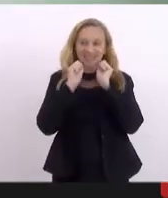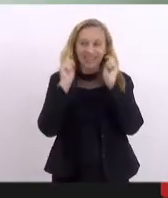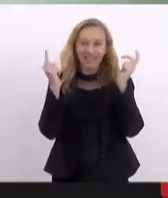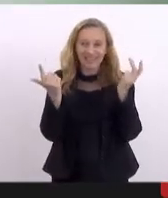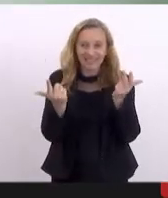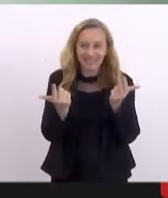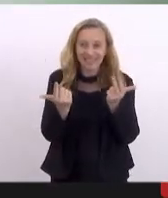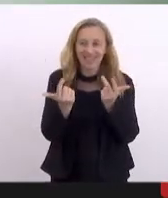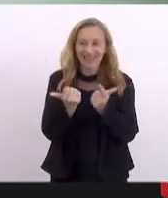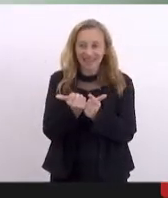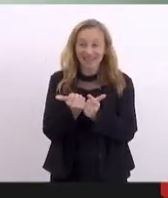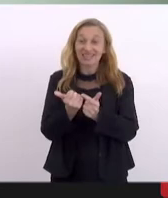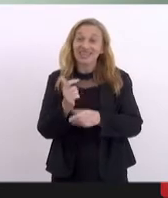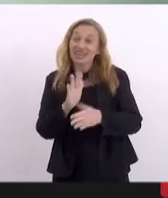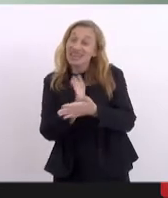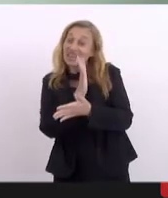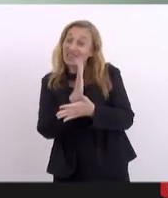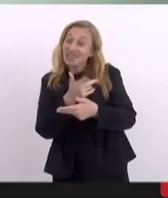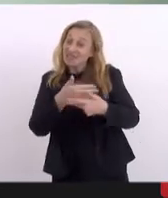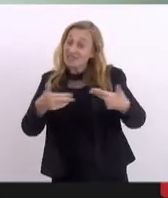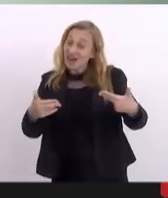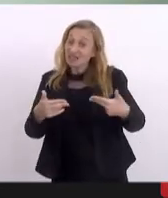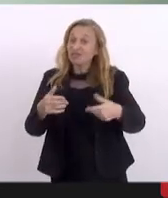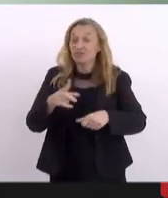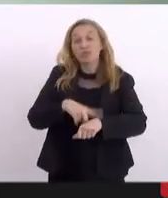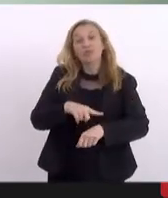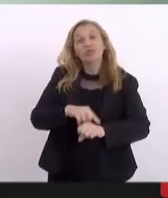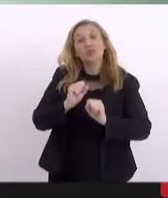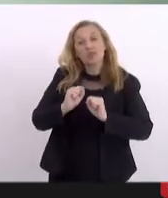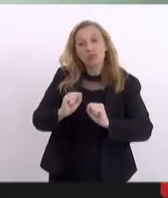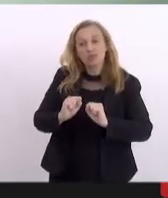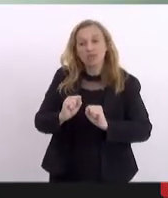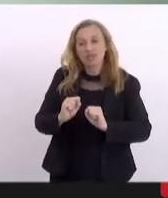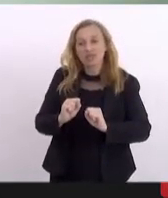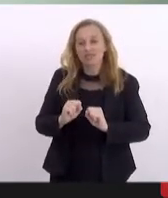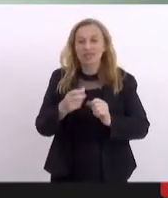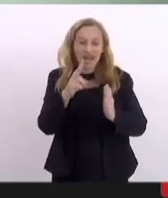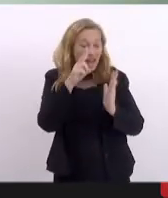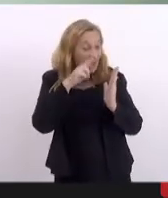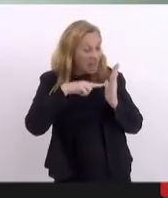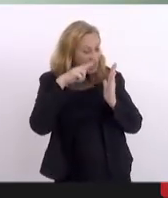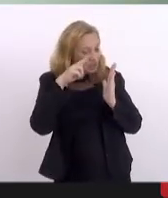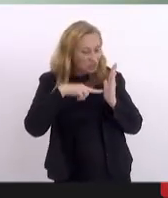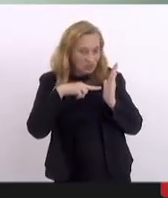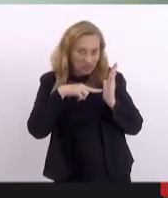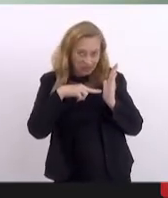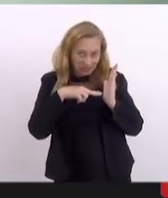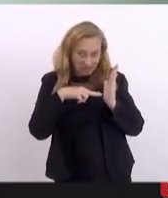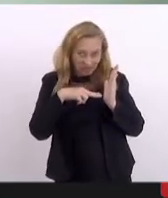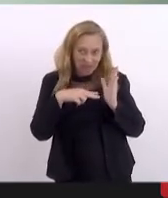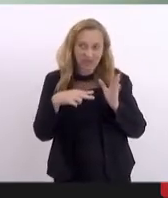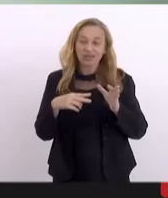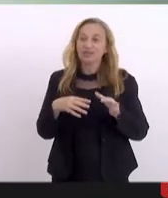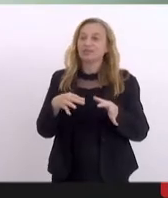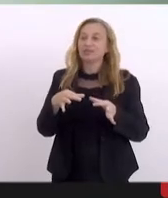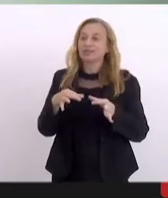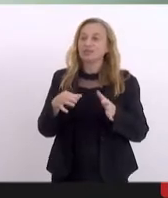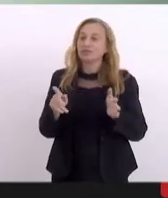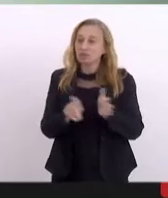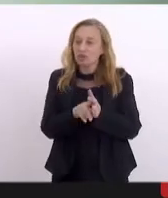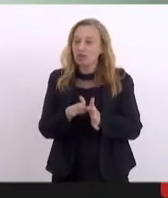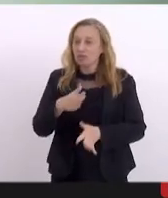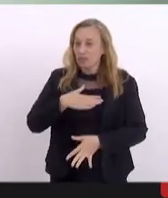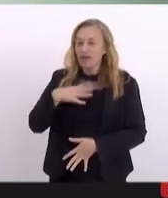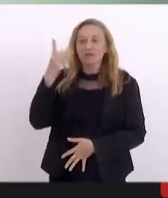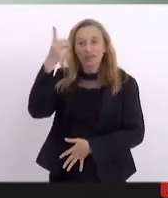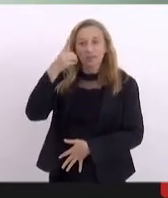Legislativa em vários momentos, para que eu possa fazer aqui a leitura dos projetos meus, do